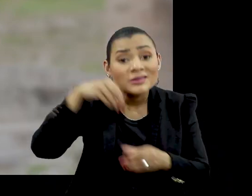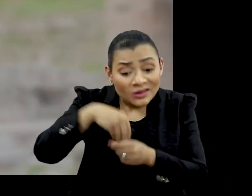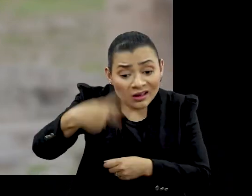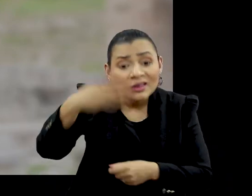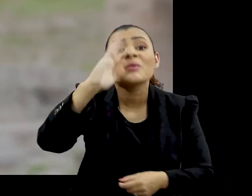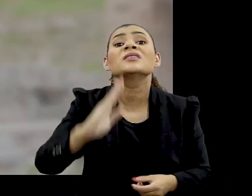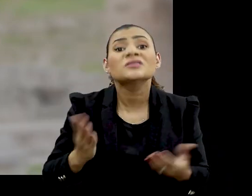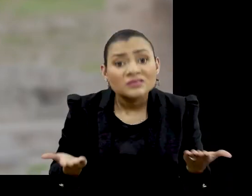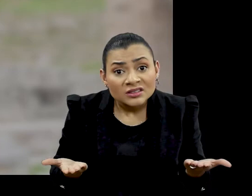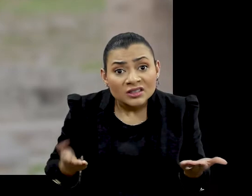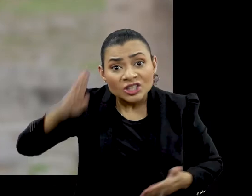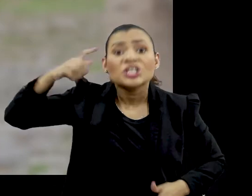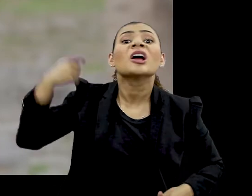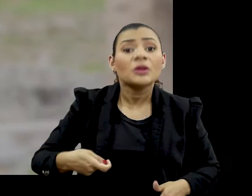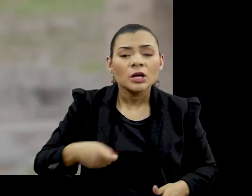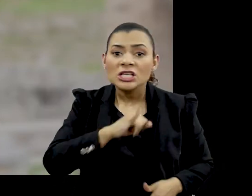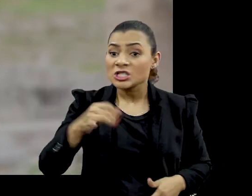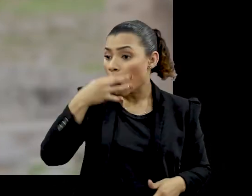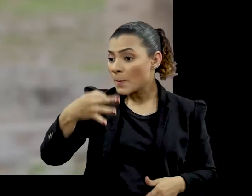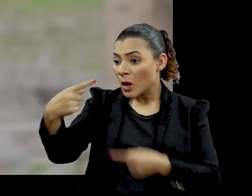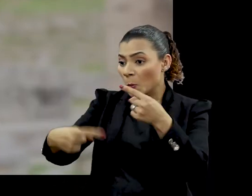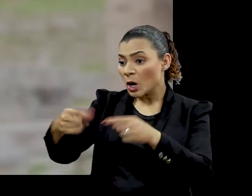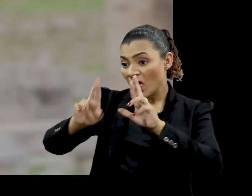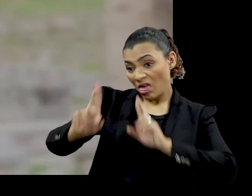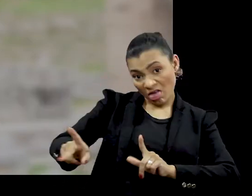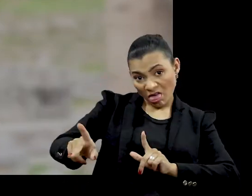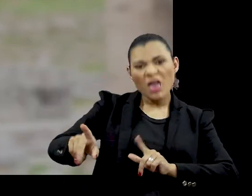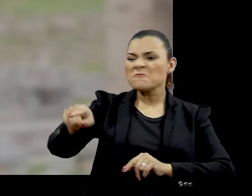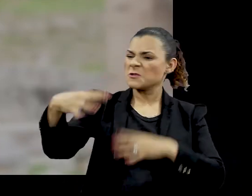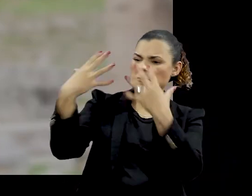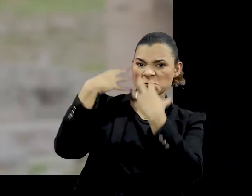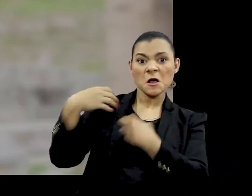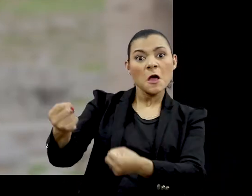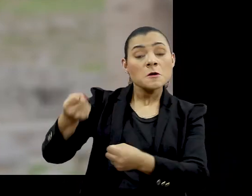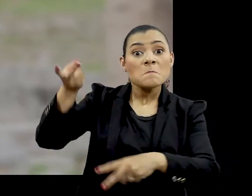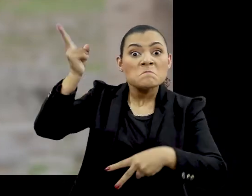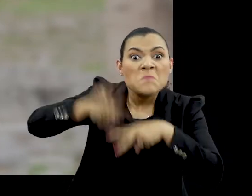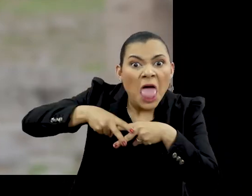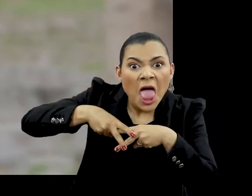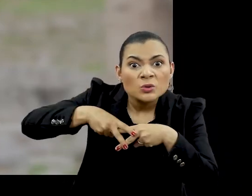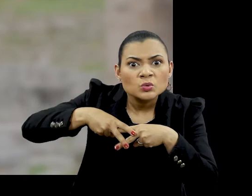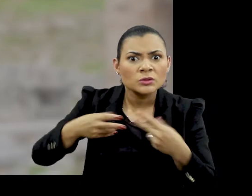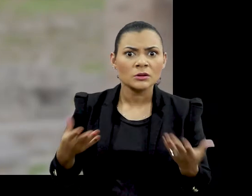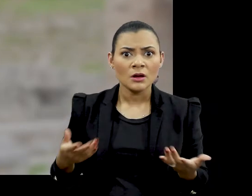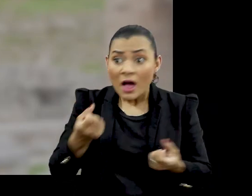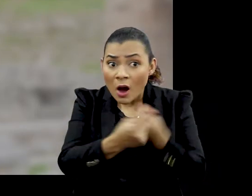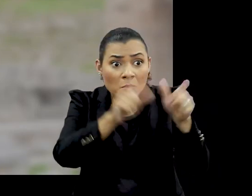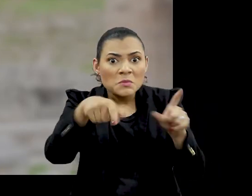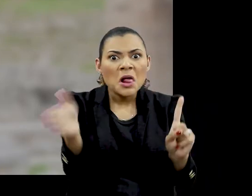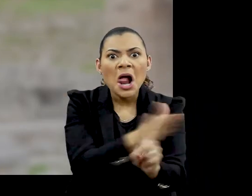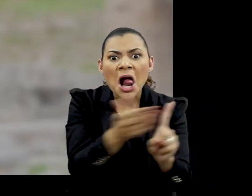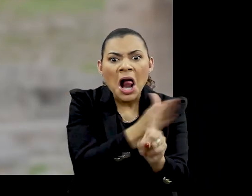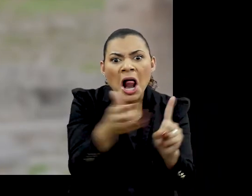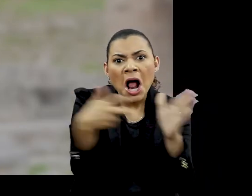aconteceu nessa época? Se você tivesse uma opinião política diferente Você poderia ser preso Teve gente